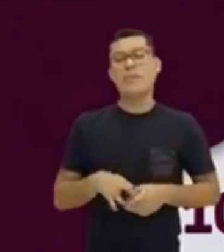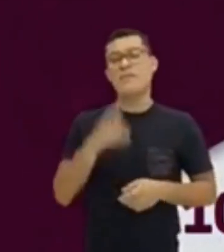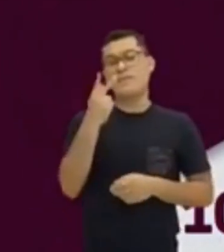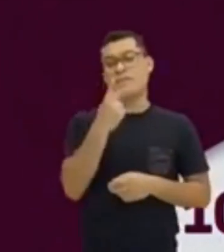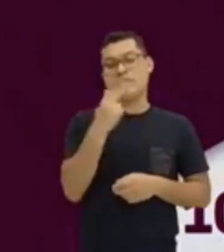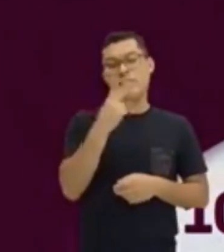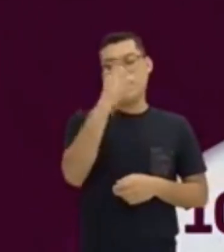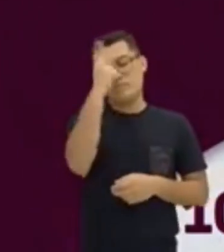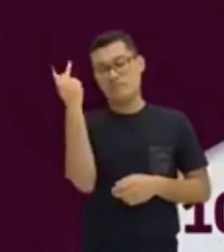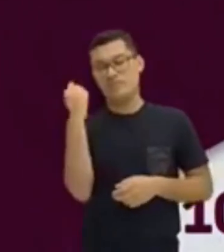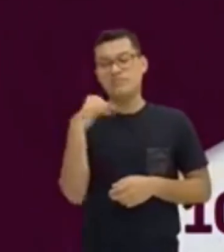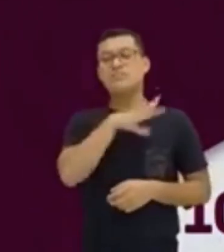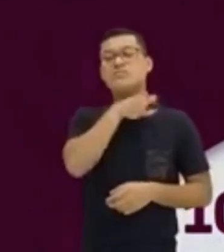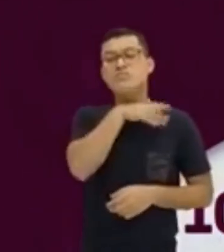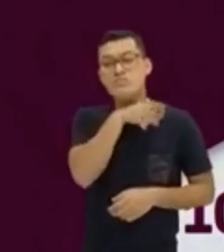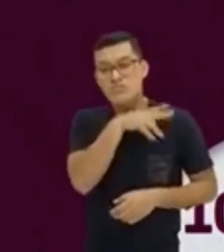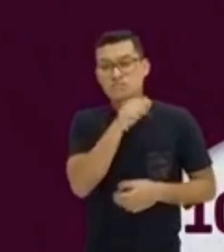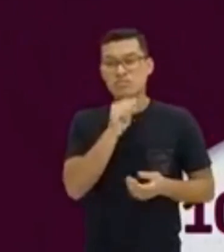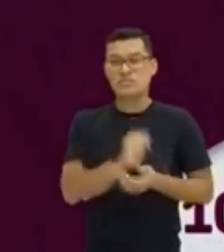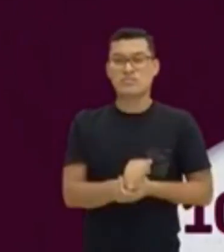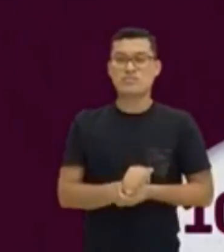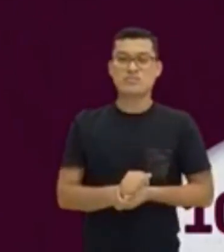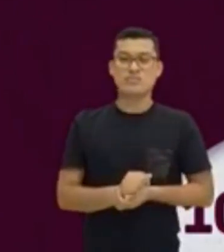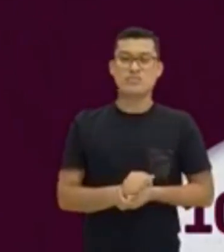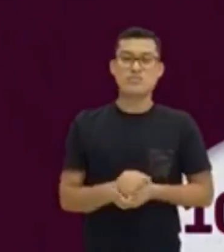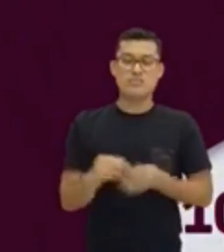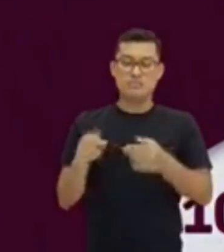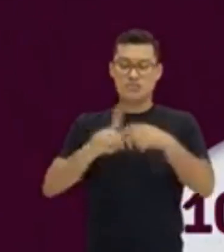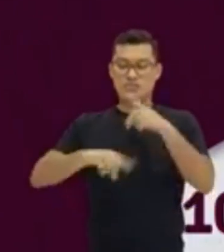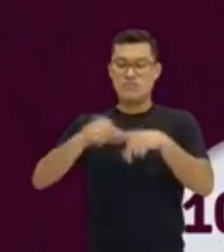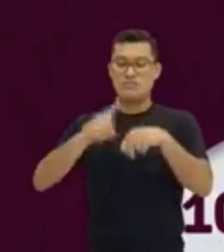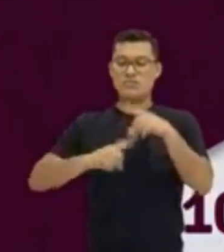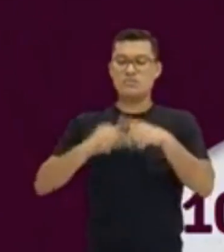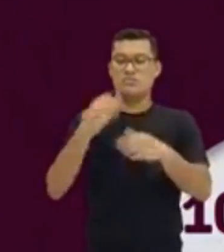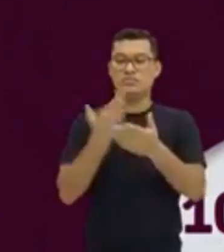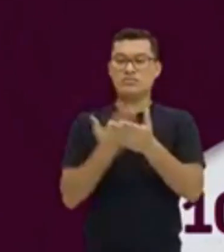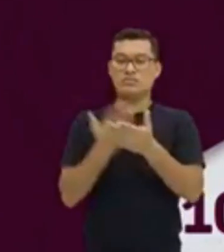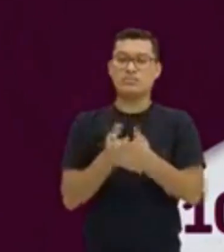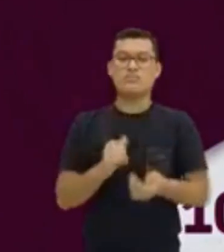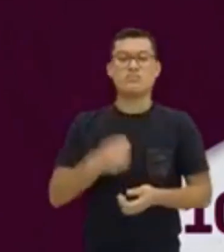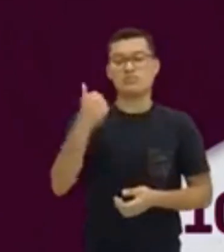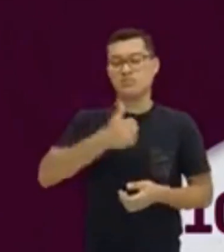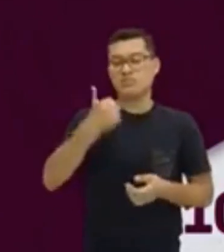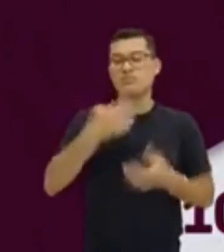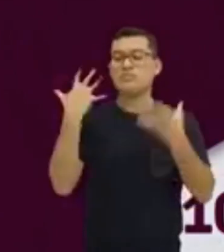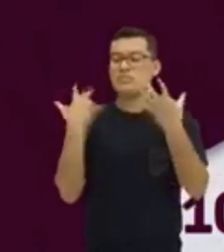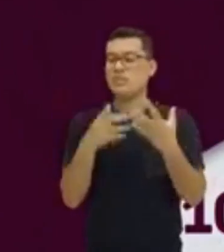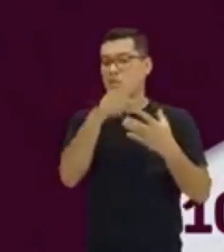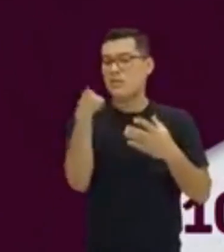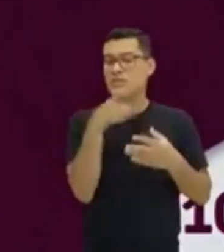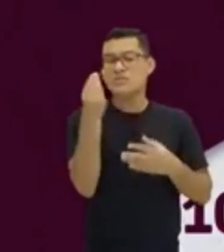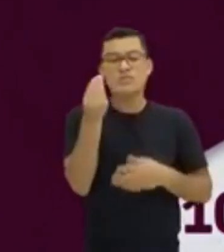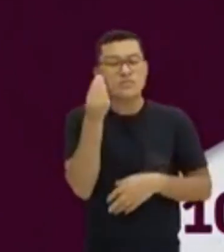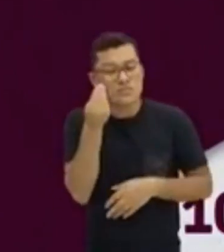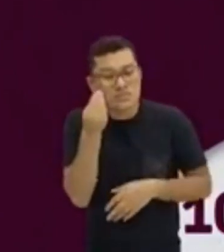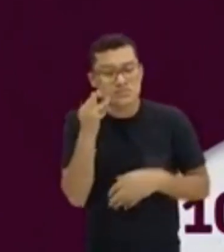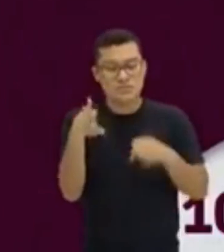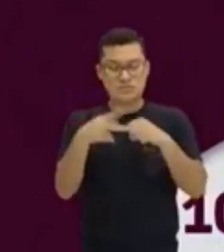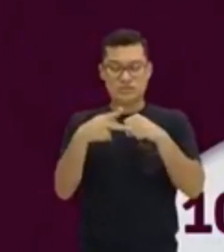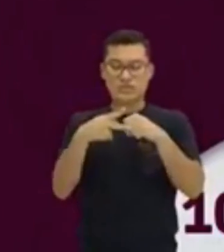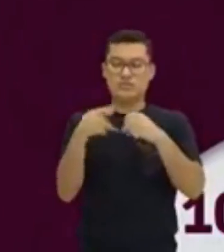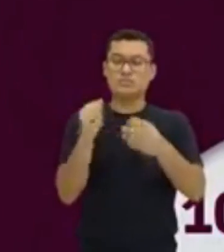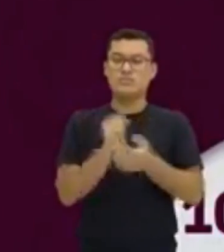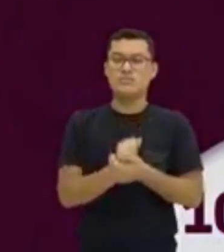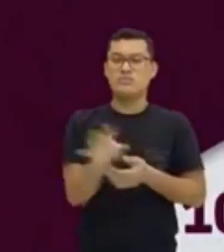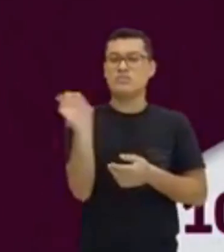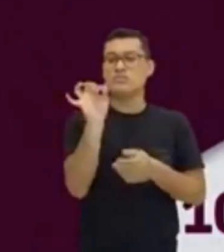o dog e Cat e o pen e Book. Então, nesse primeiro momento, eu quero que vocês prestem atenção neste pronome. Quem